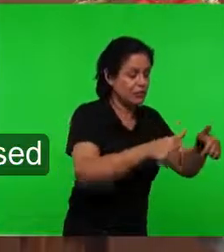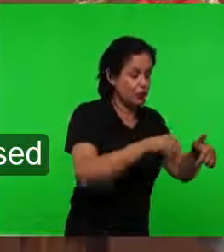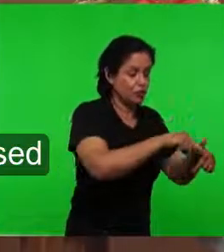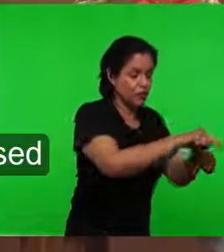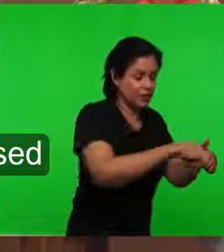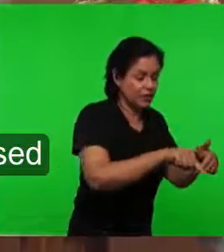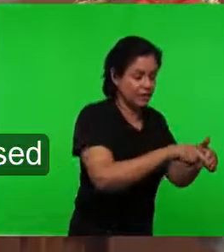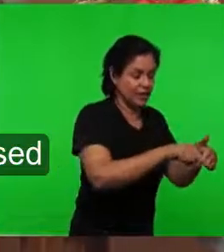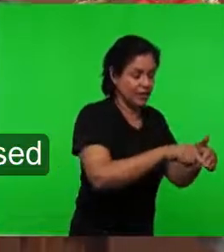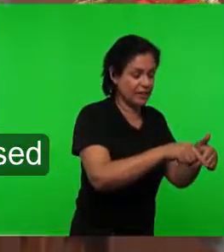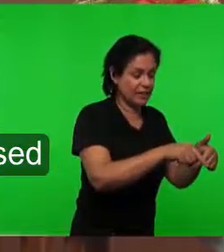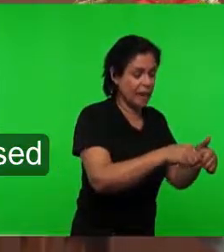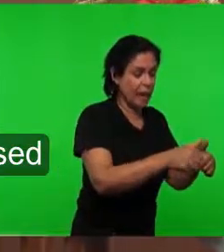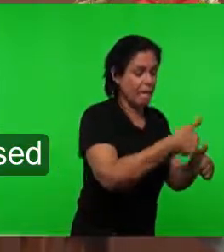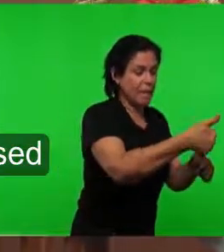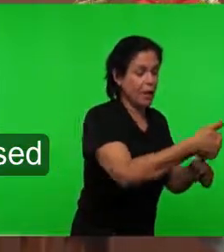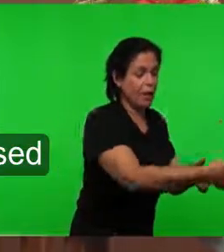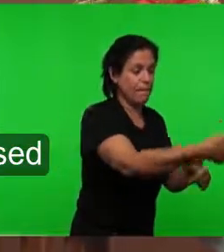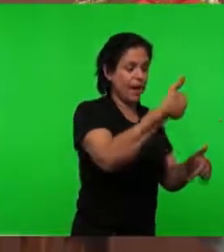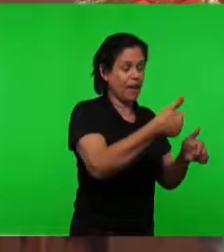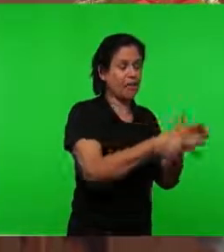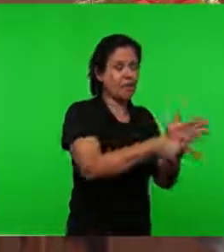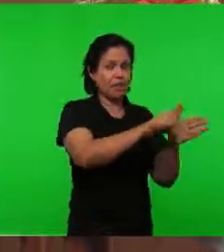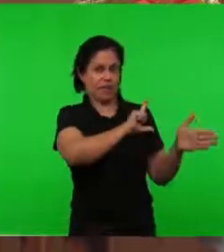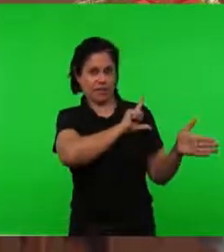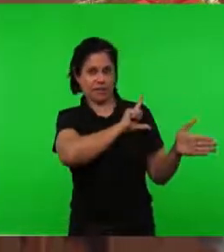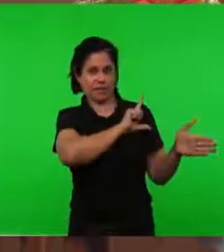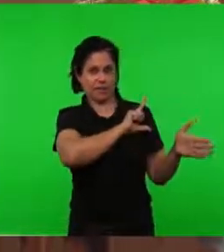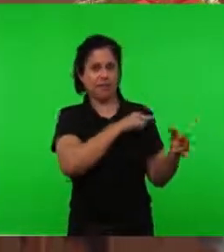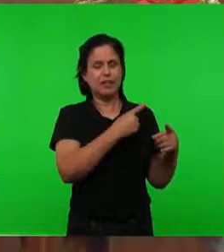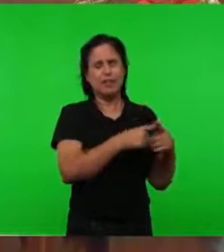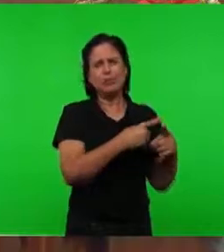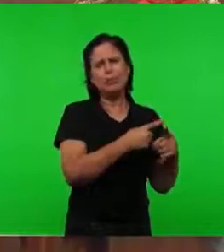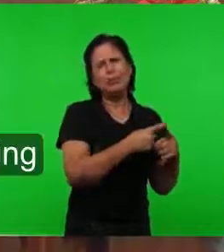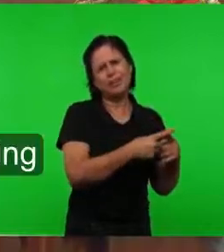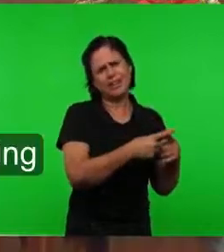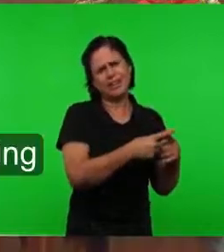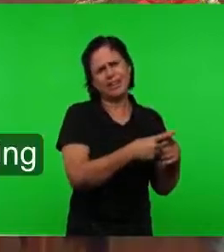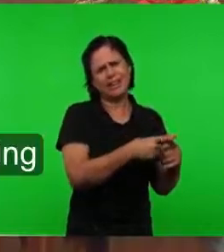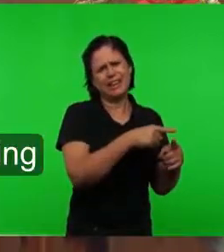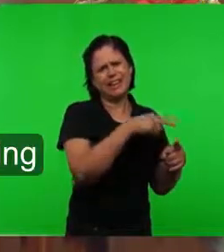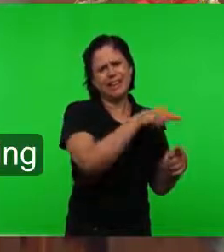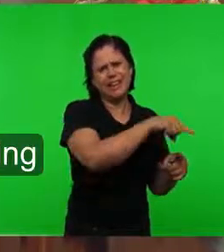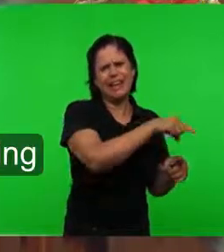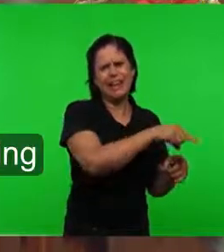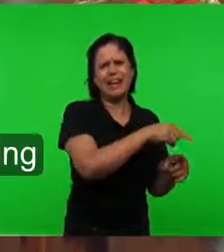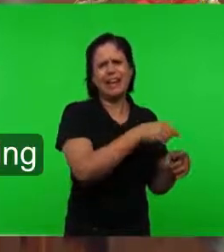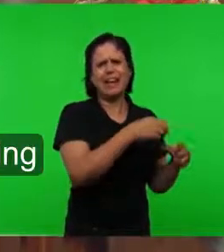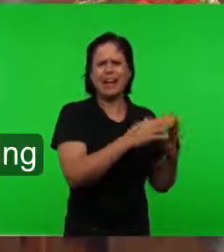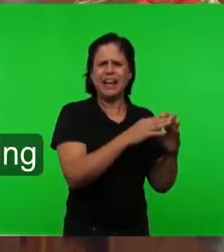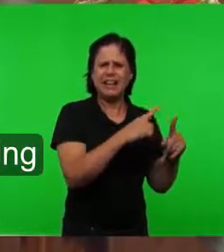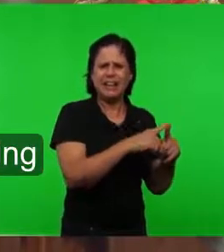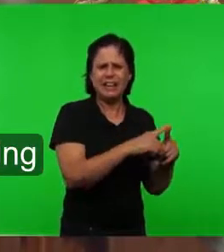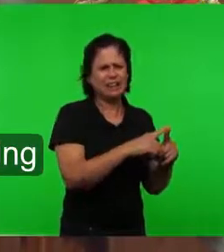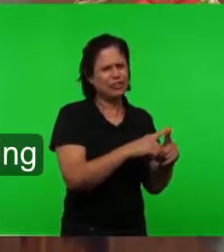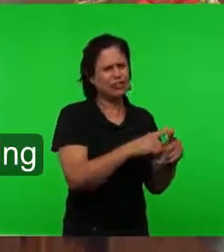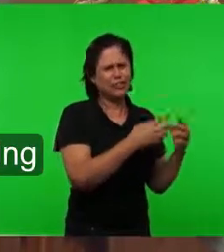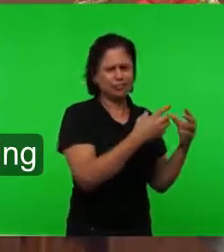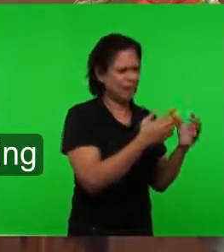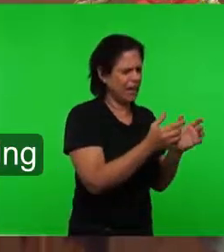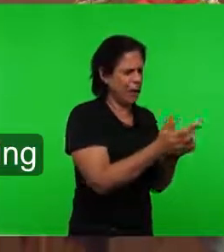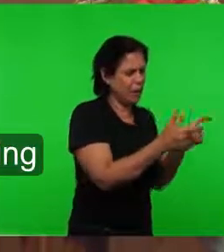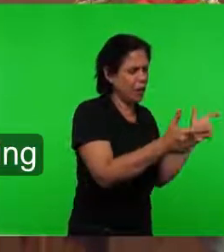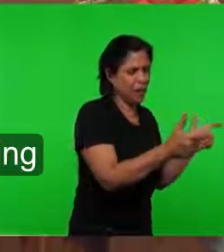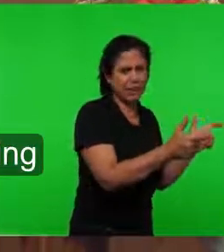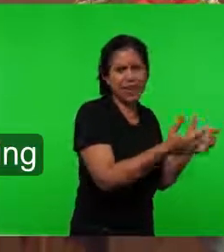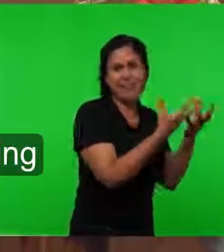falando De uma igreja Que estava imersa Um cristianismo Que estava imerso Numa doutrina Completamente